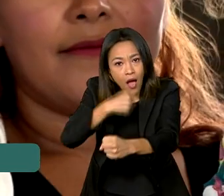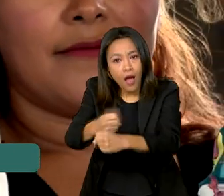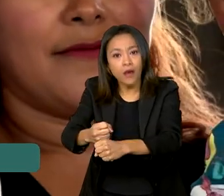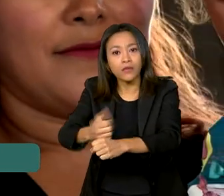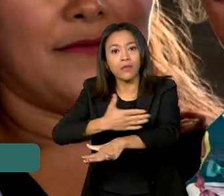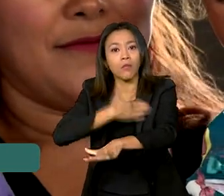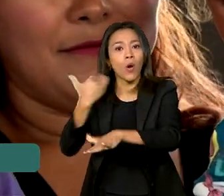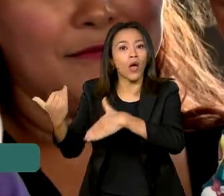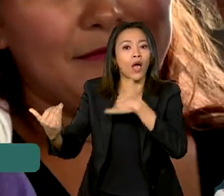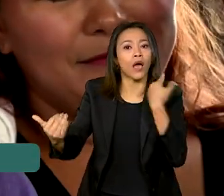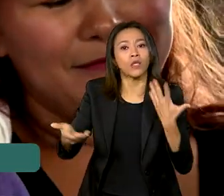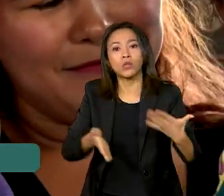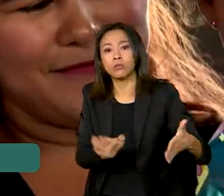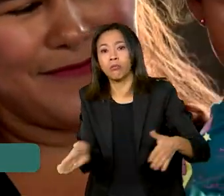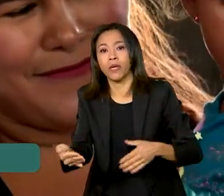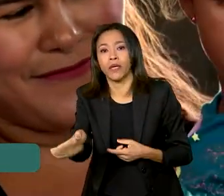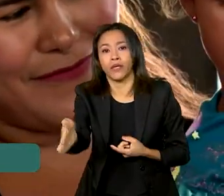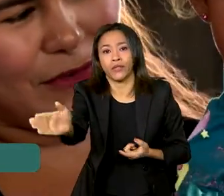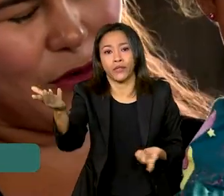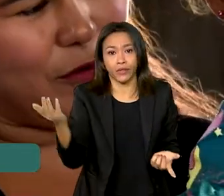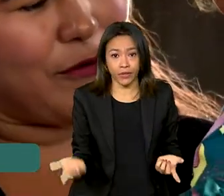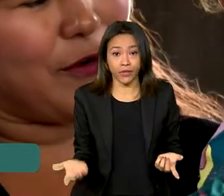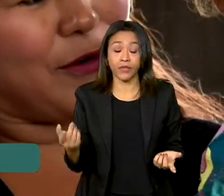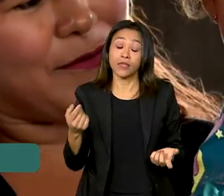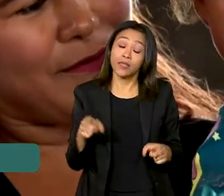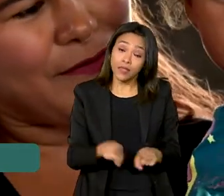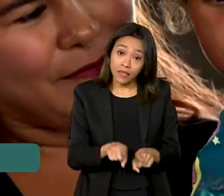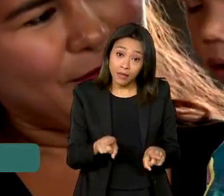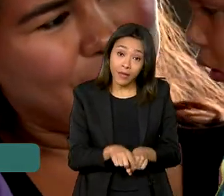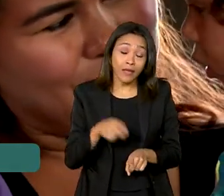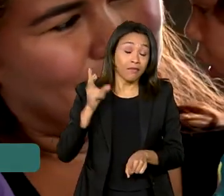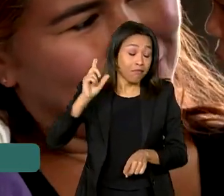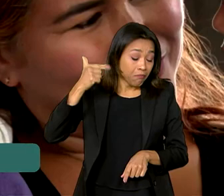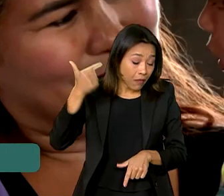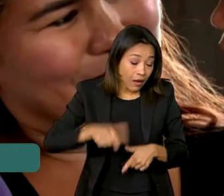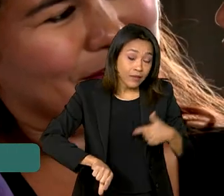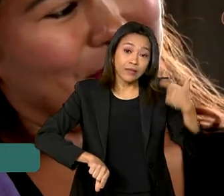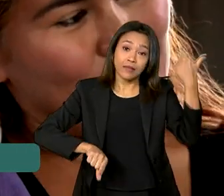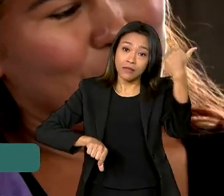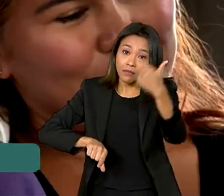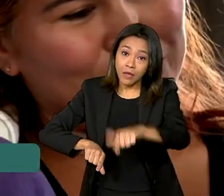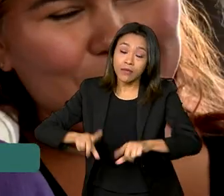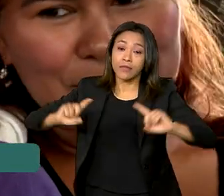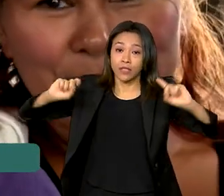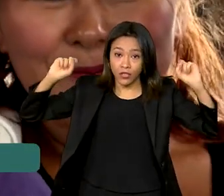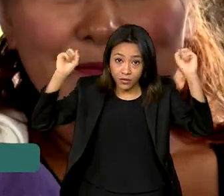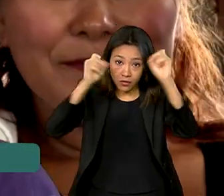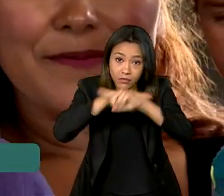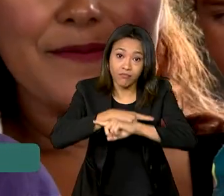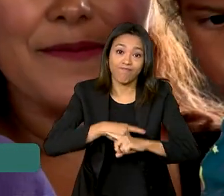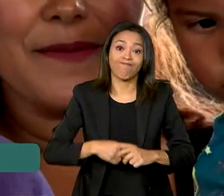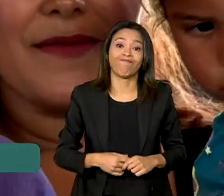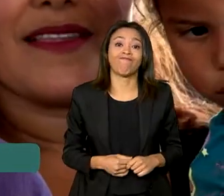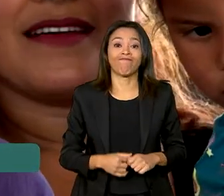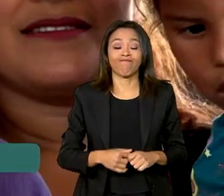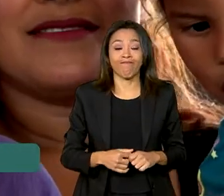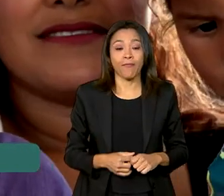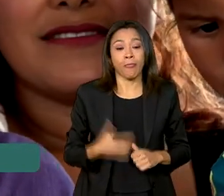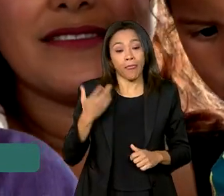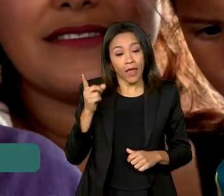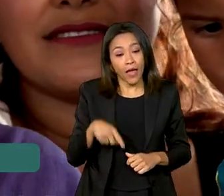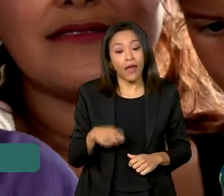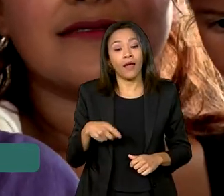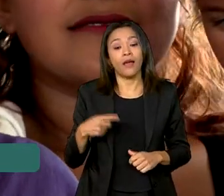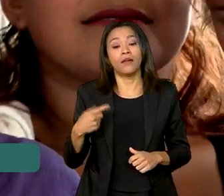peixe do rio e a cada ano eles vão perdendo cada vez mais a mobilidade. Isso é um processo